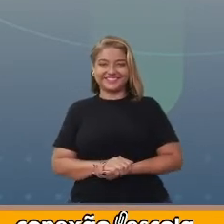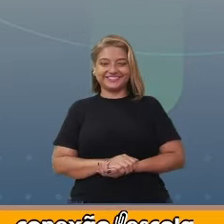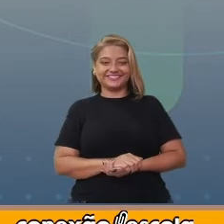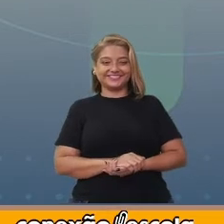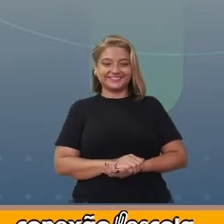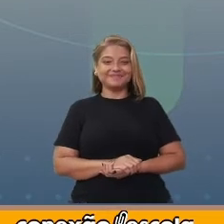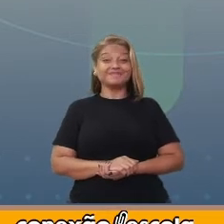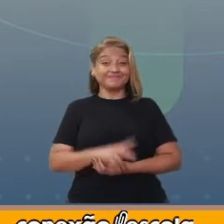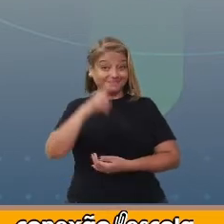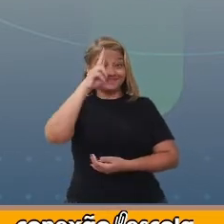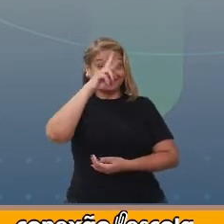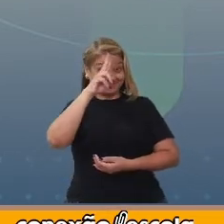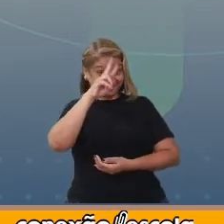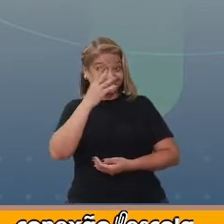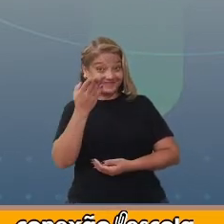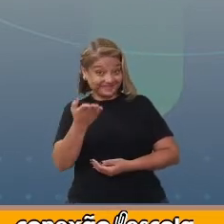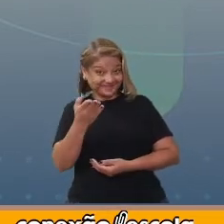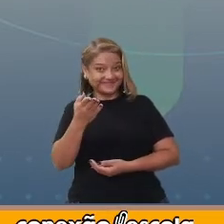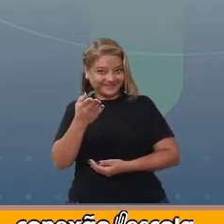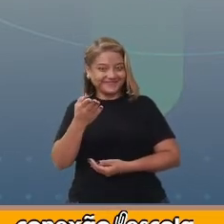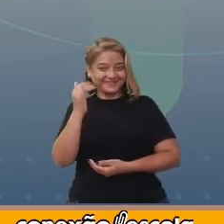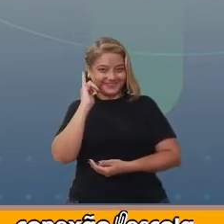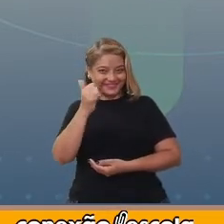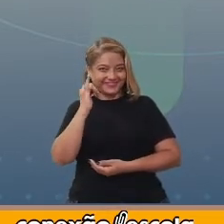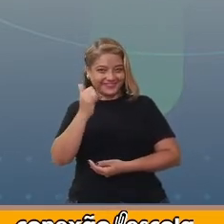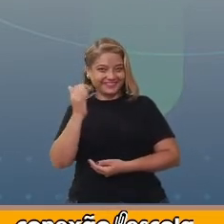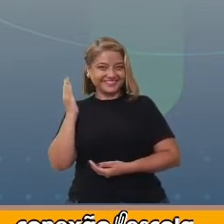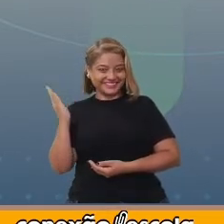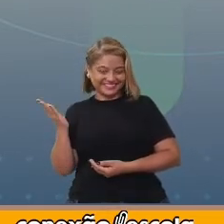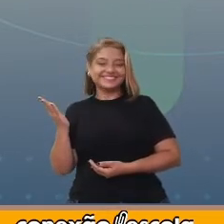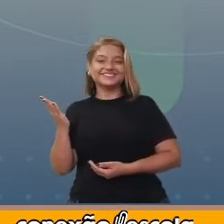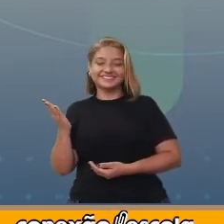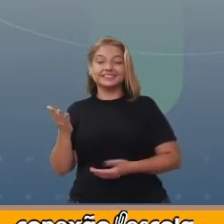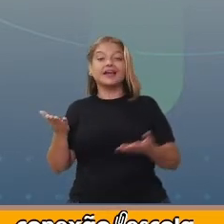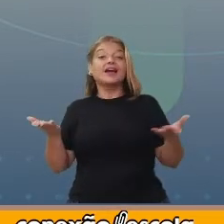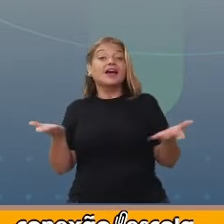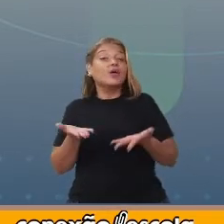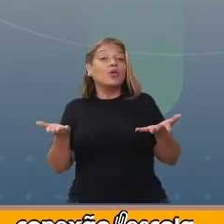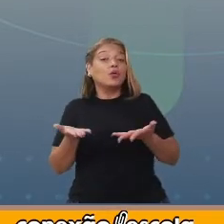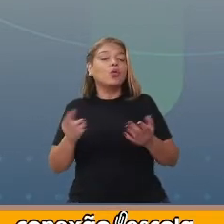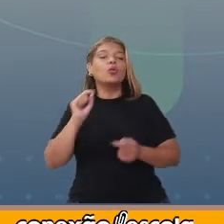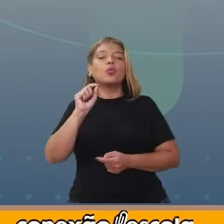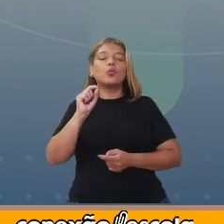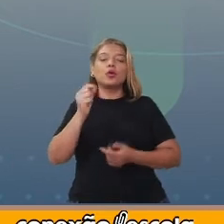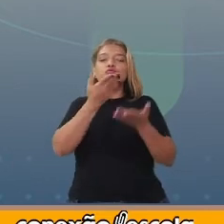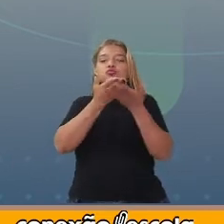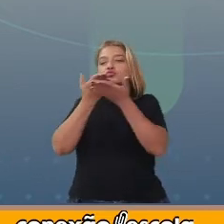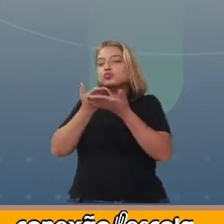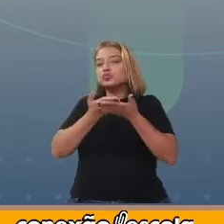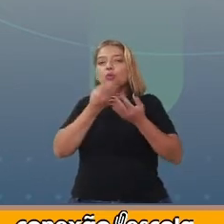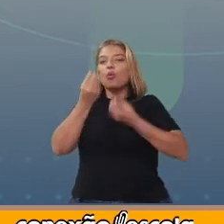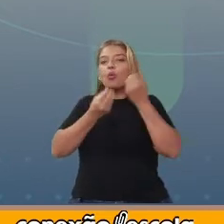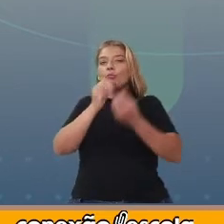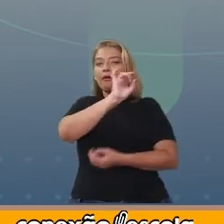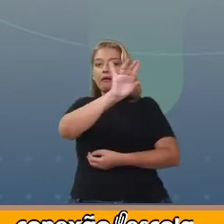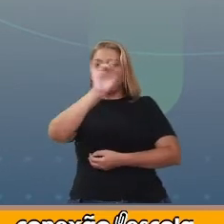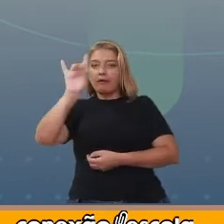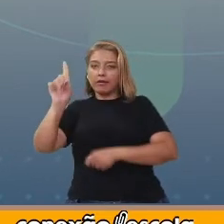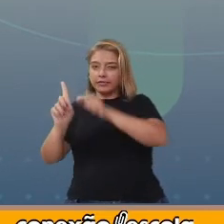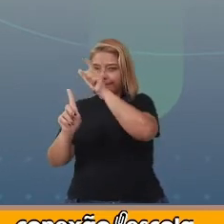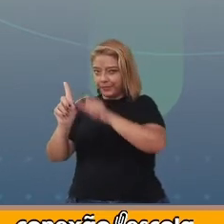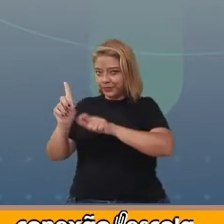Lembrou? Recordou sobre esse conto? Agora, vamos estudar um pouco sobre cada personagem.